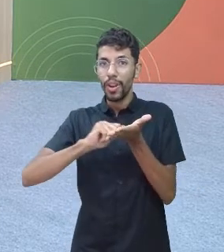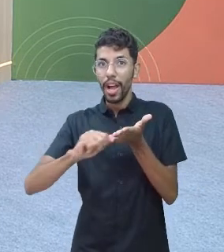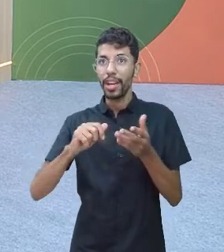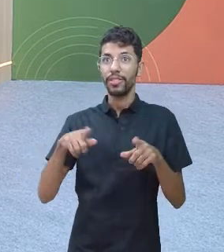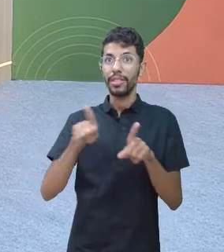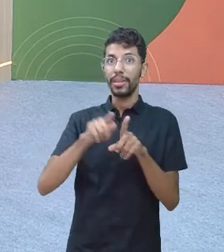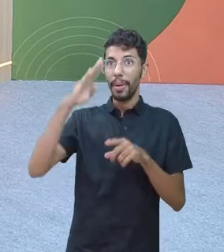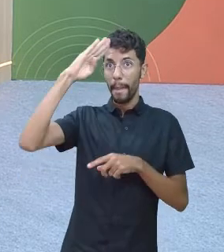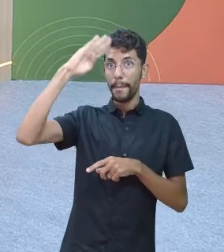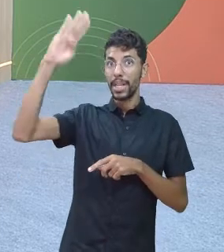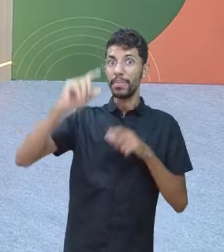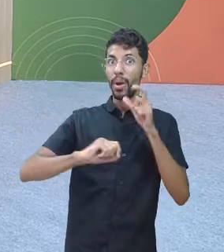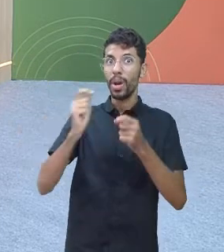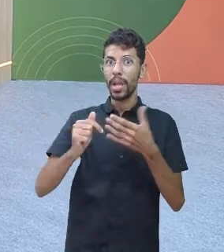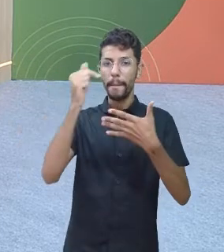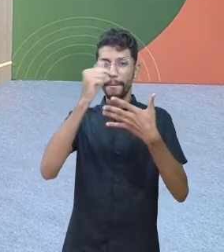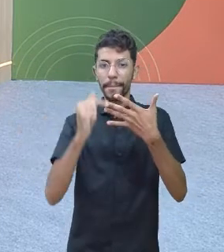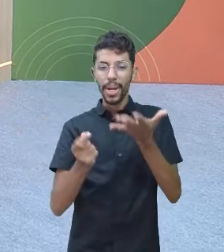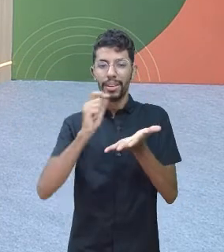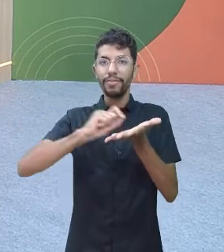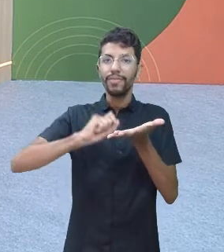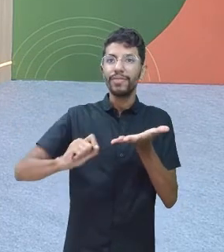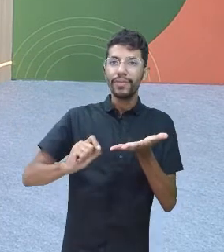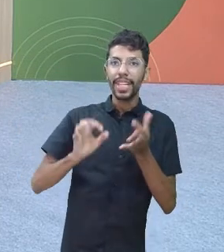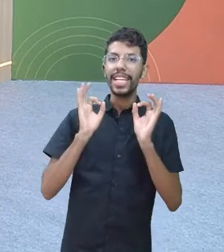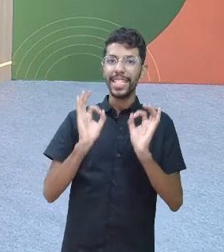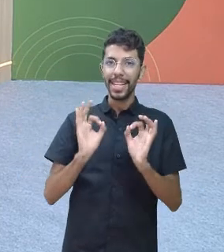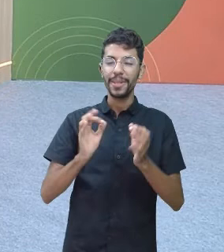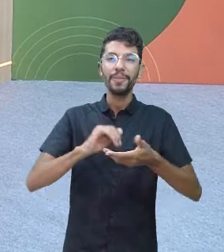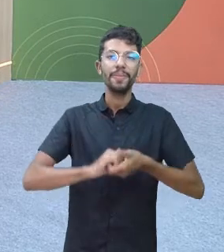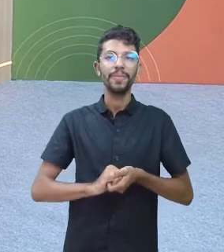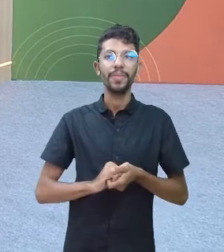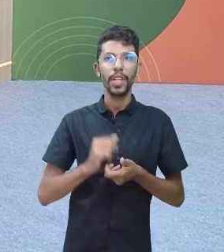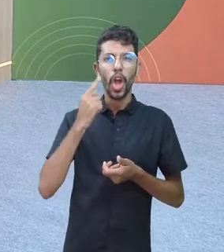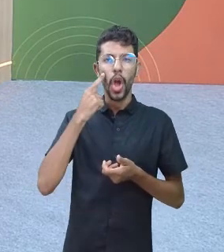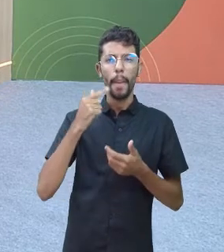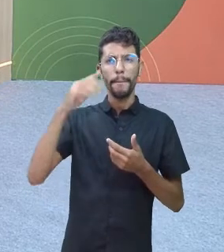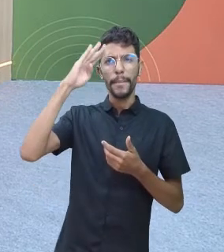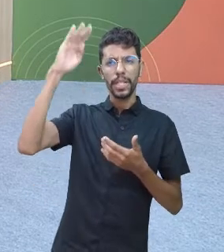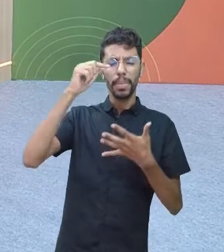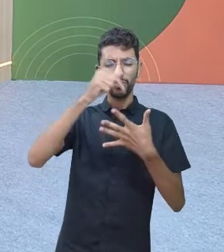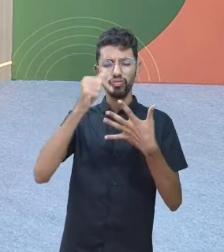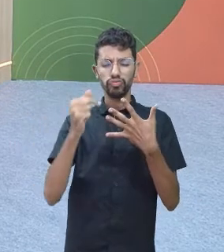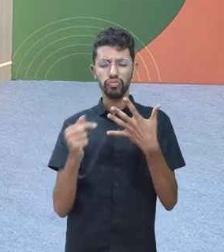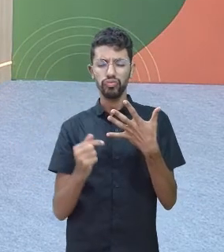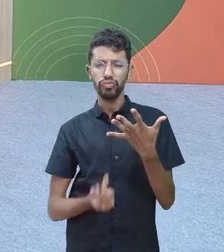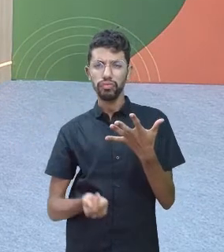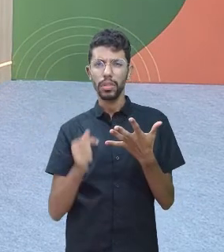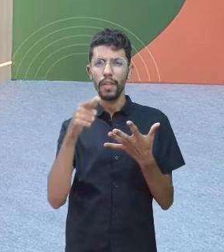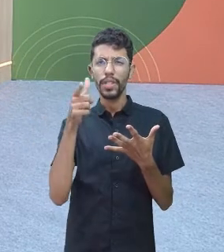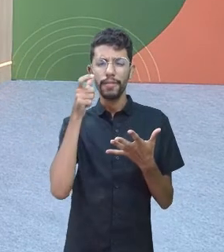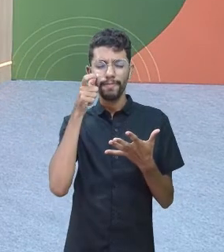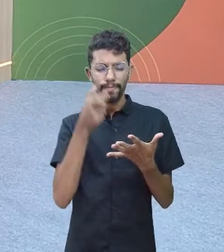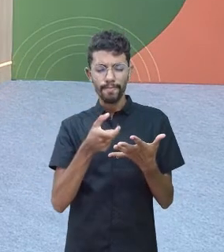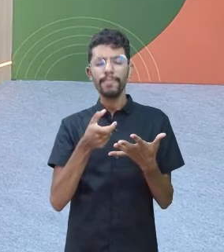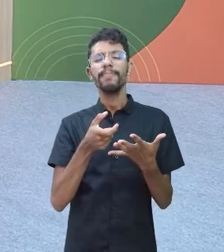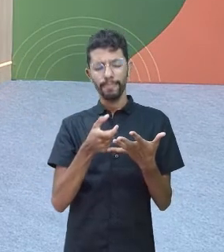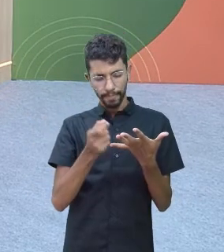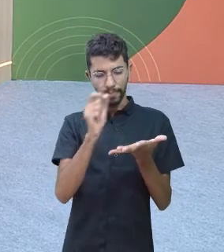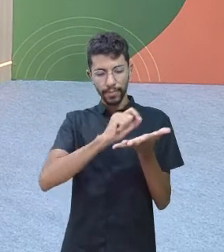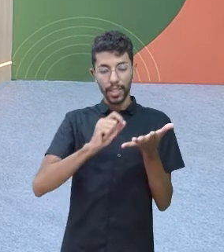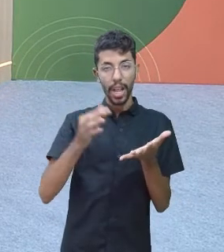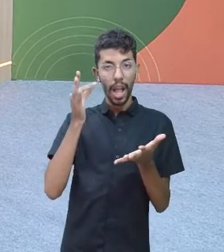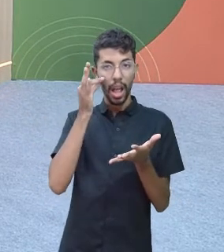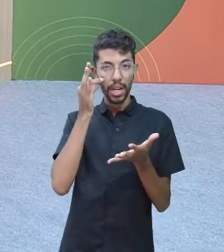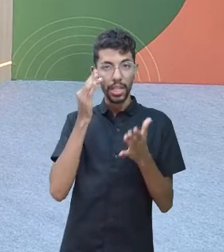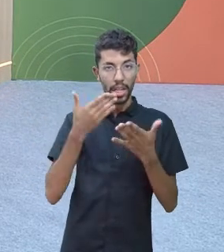principalmente de fazer as notações dessa aula, tá? Anote os principais pontos que você achou interessante para que nas aulas